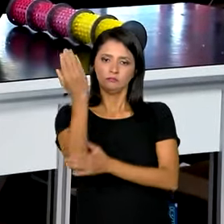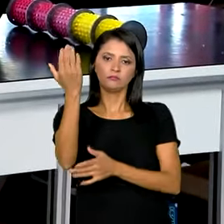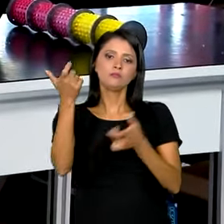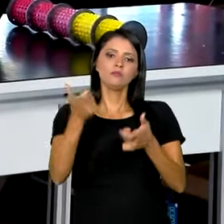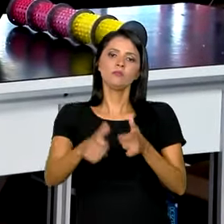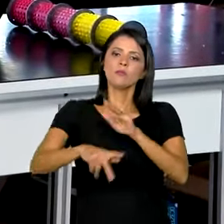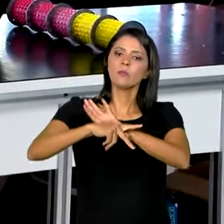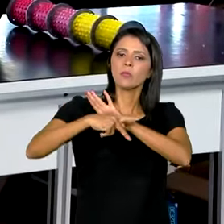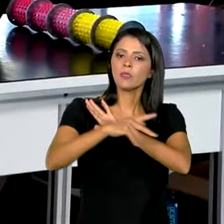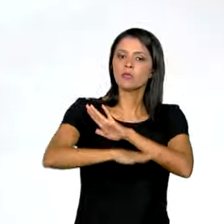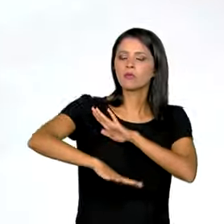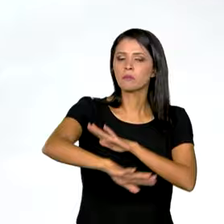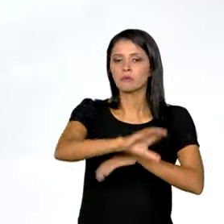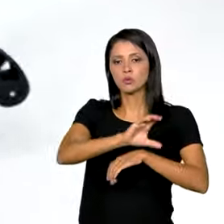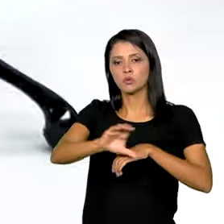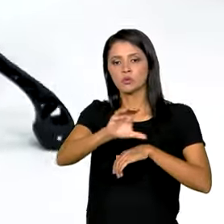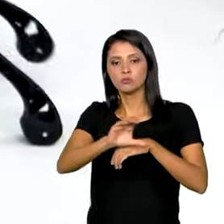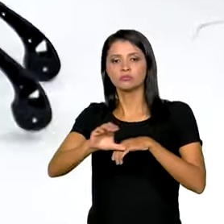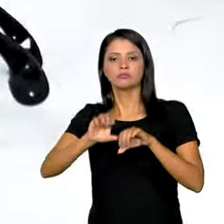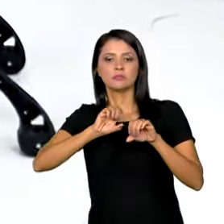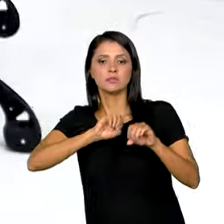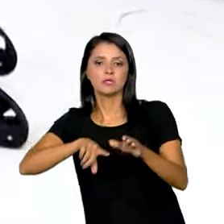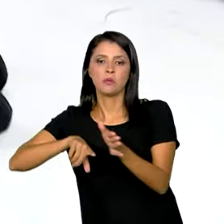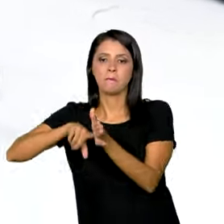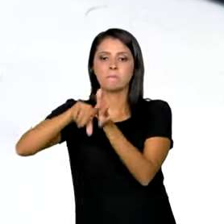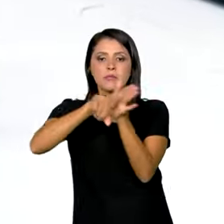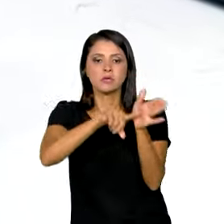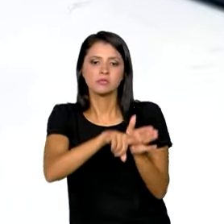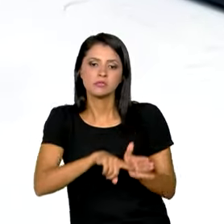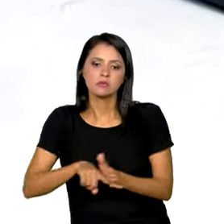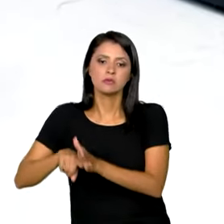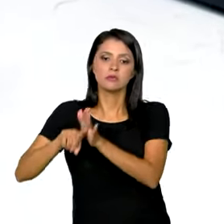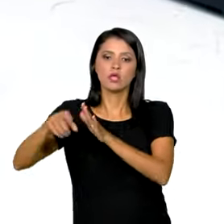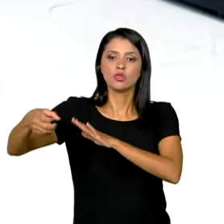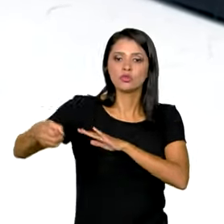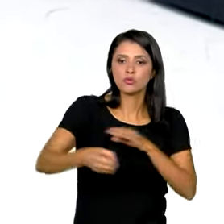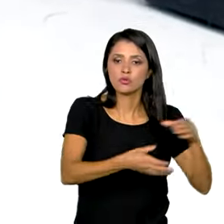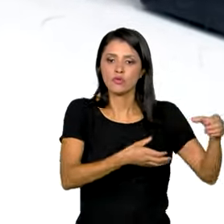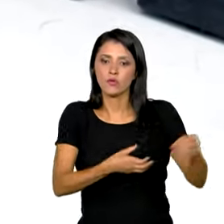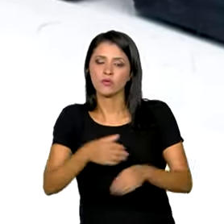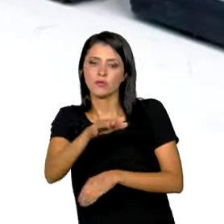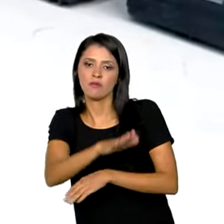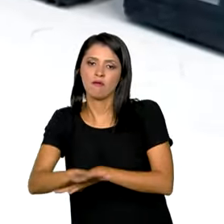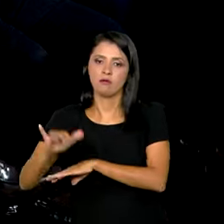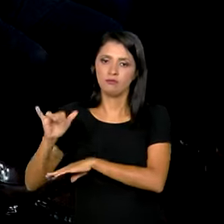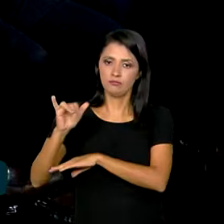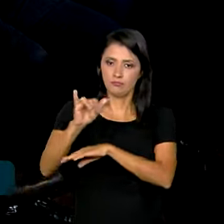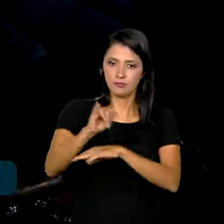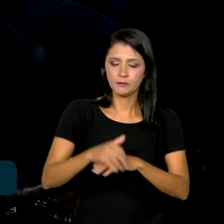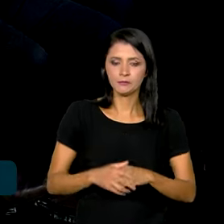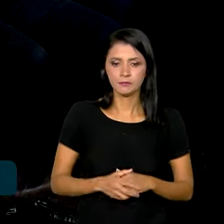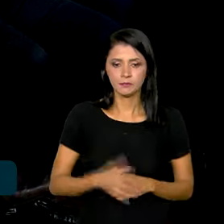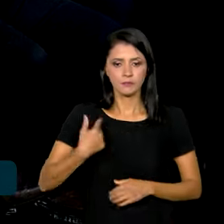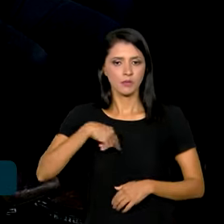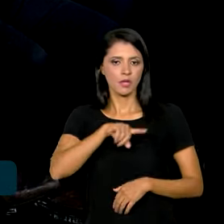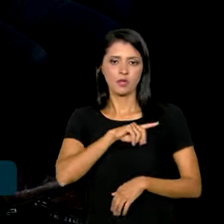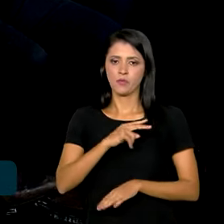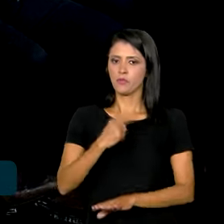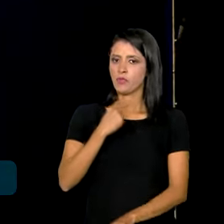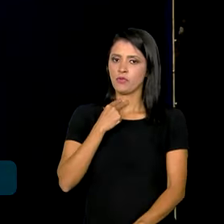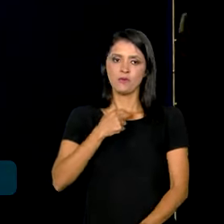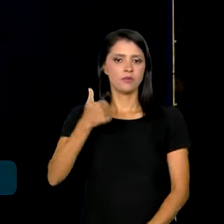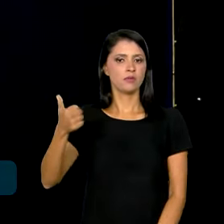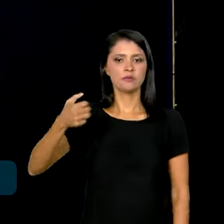dedicado ao ensino, a pesquisas avançadas e a inovação no campo aeroespacial. Nós não podemos ser o